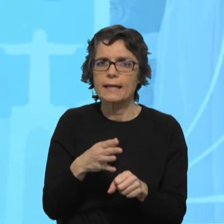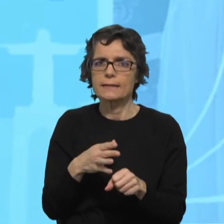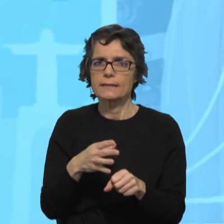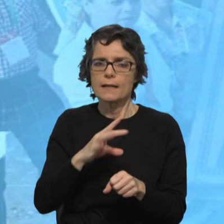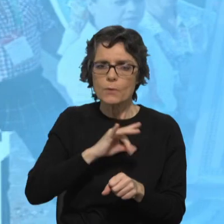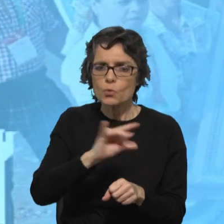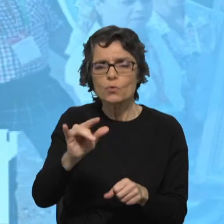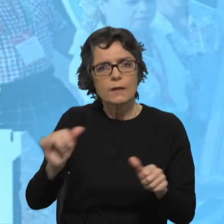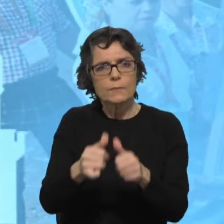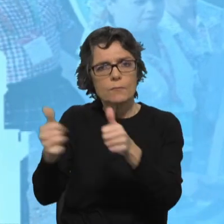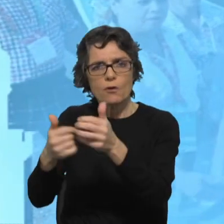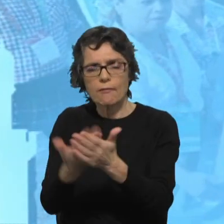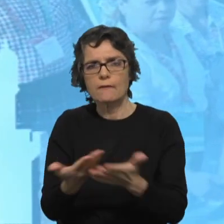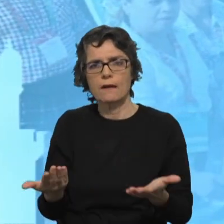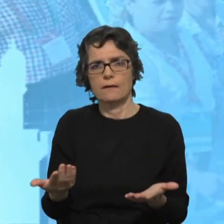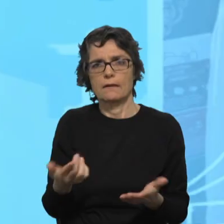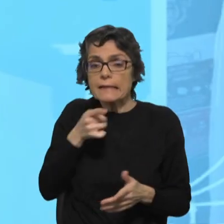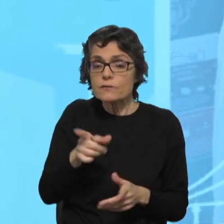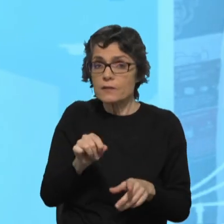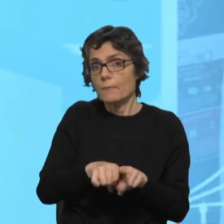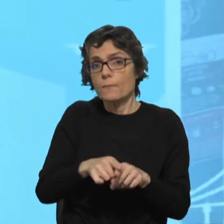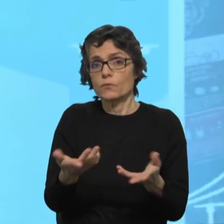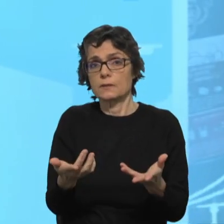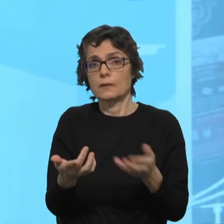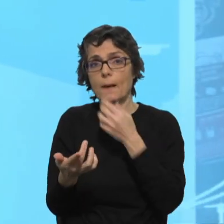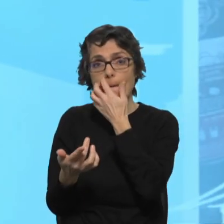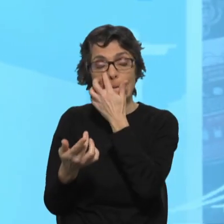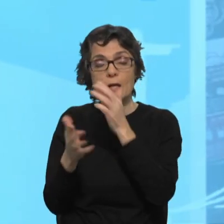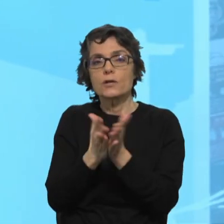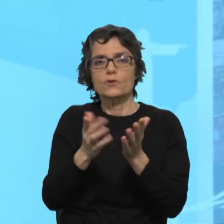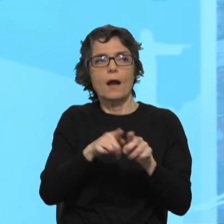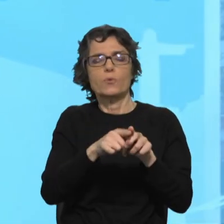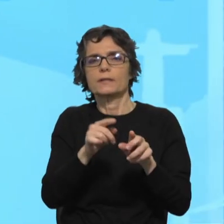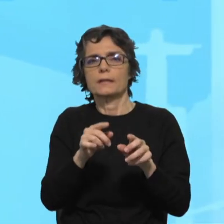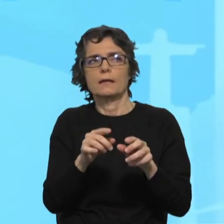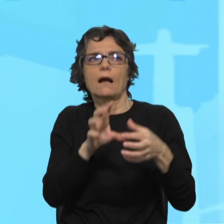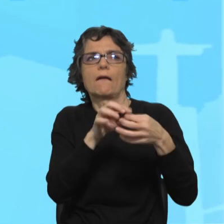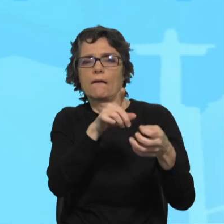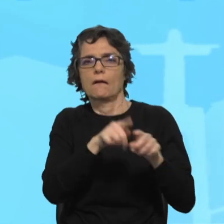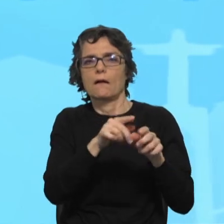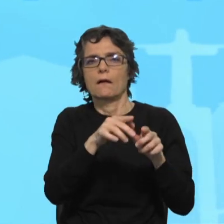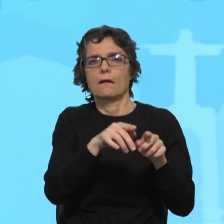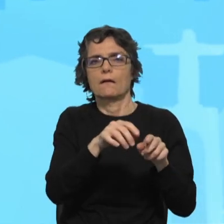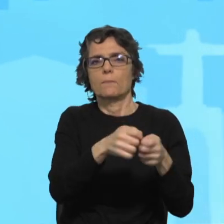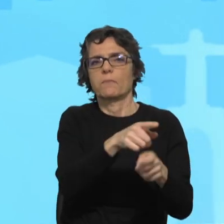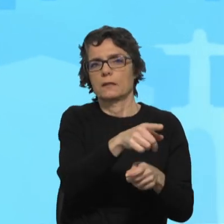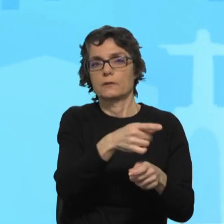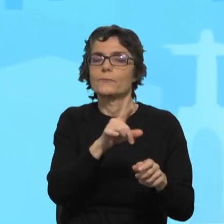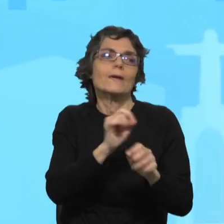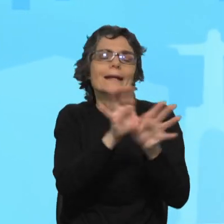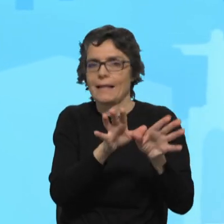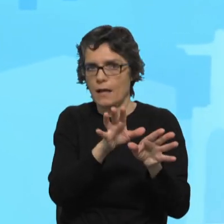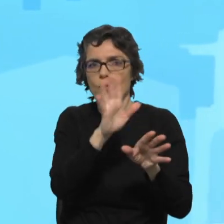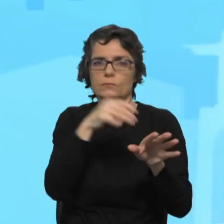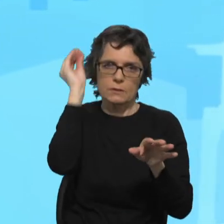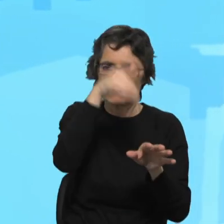que aí habitam. Portanto, a política não são só os partidos, embora seja esse e o Parlamento e a nossa